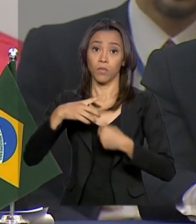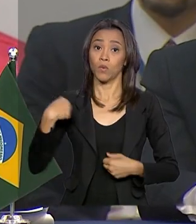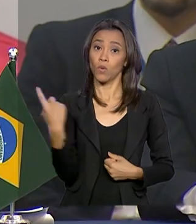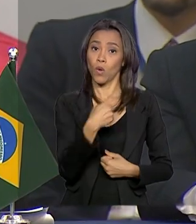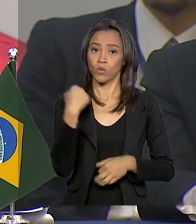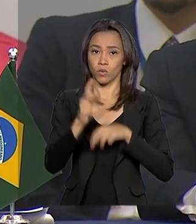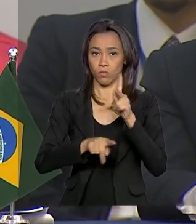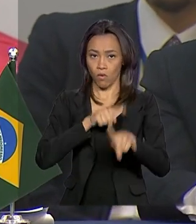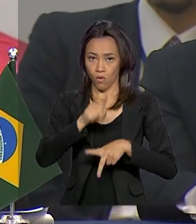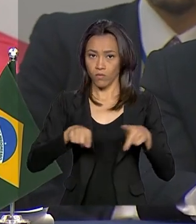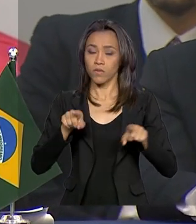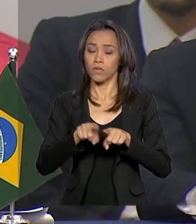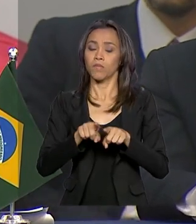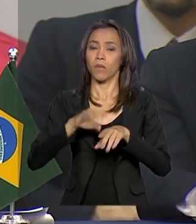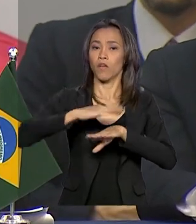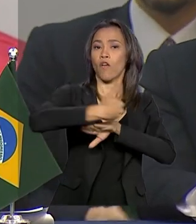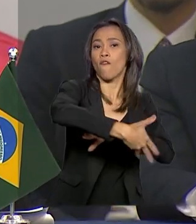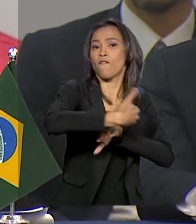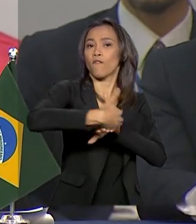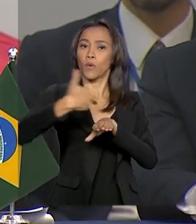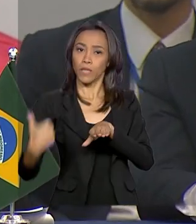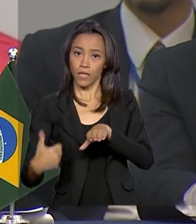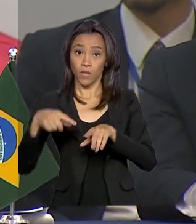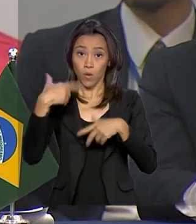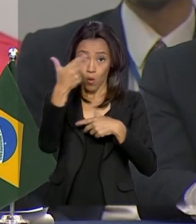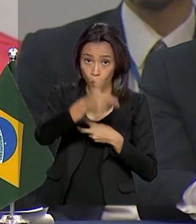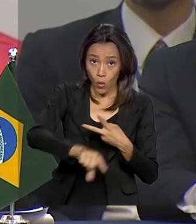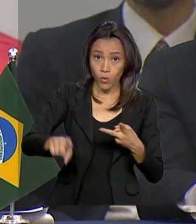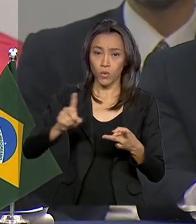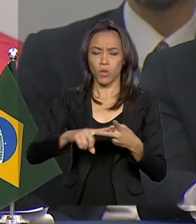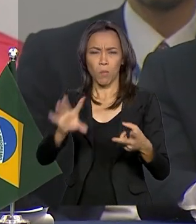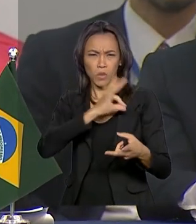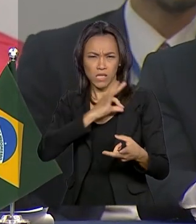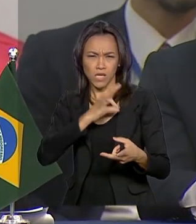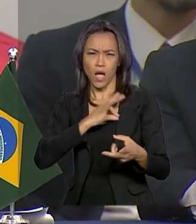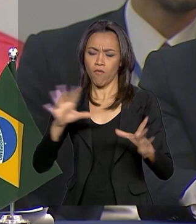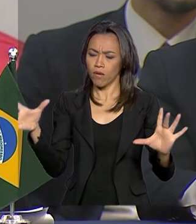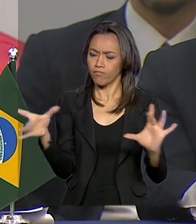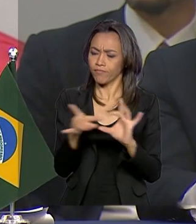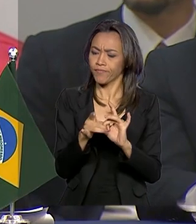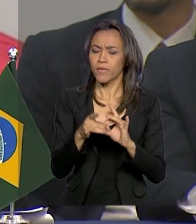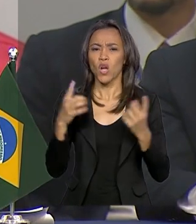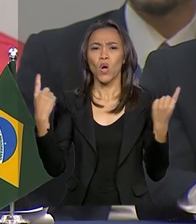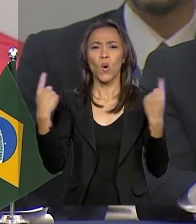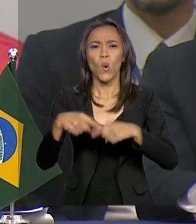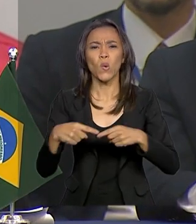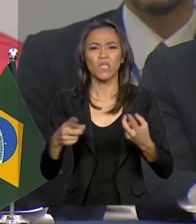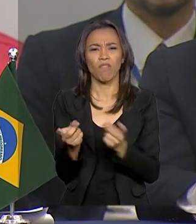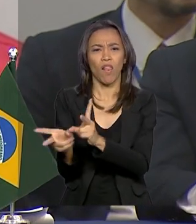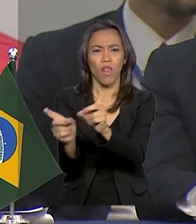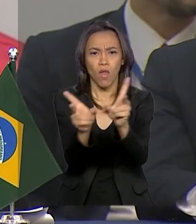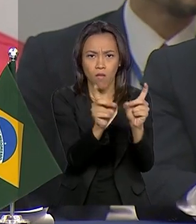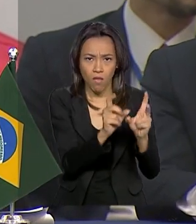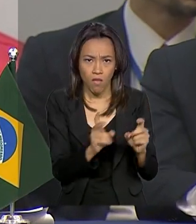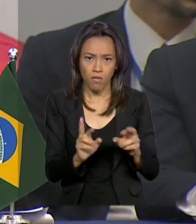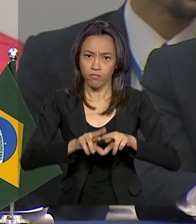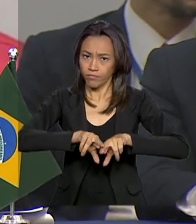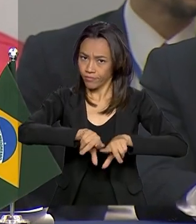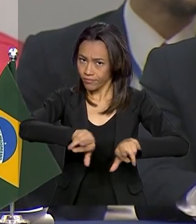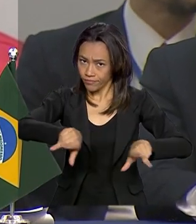fronteira. O acordo de cooperação policial promoverá a vigilância e o combate de atividades ilícitas nas regiões limítrofes.